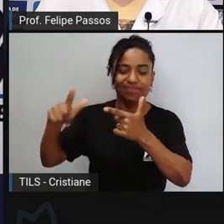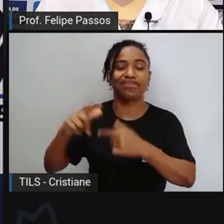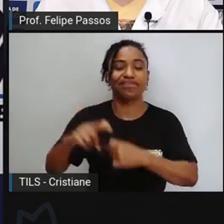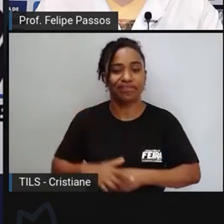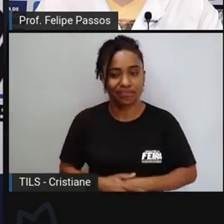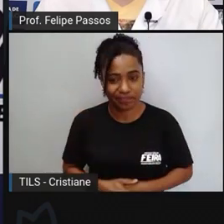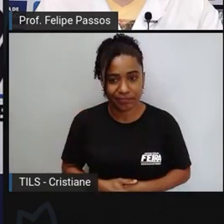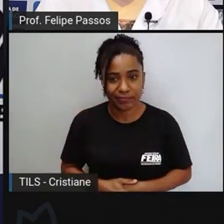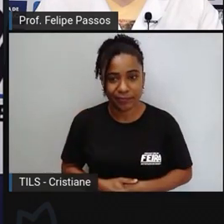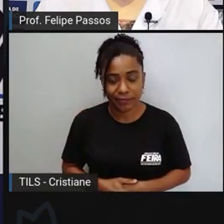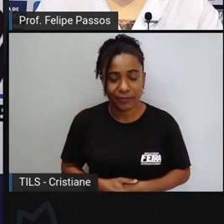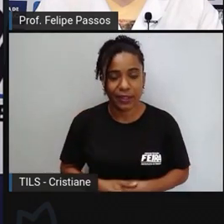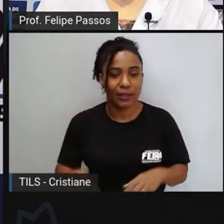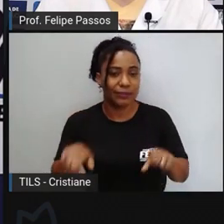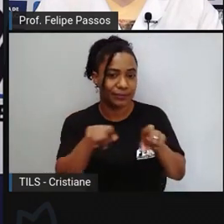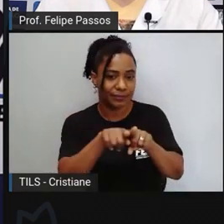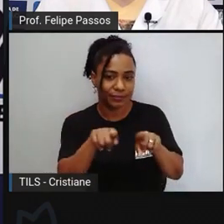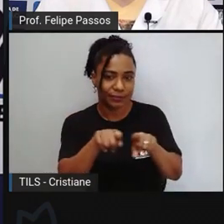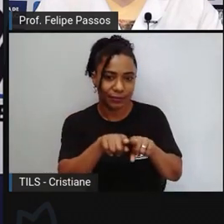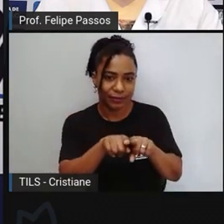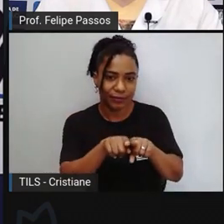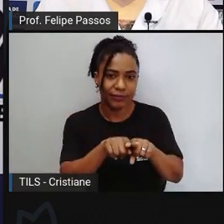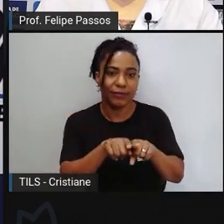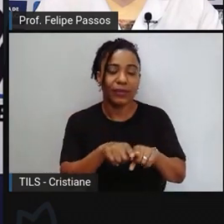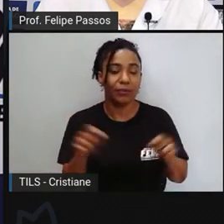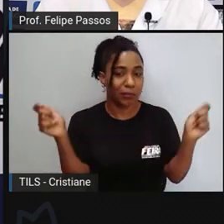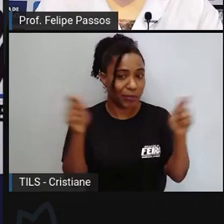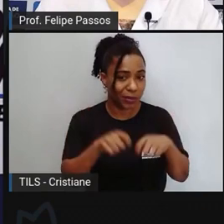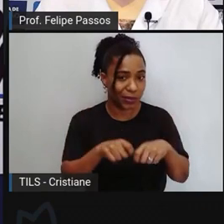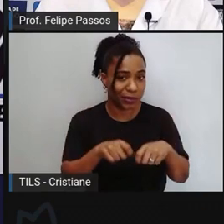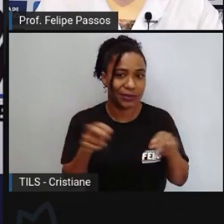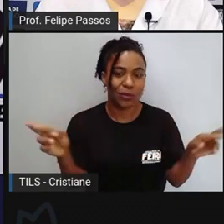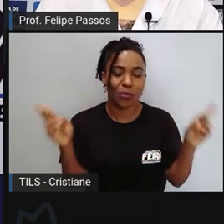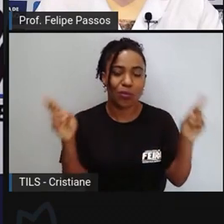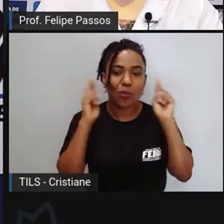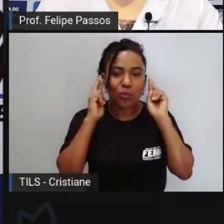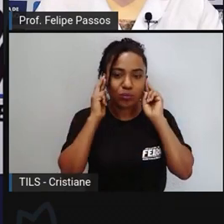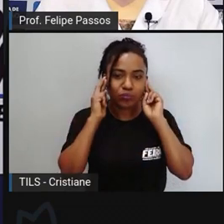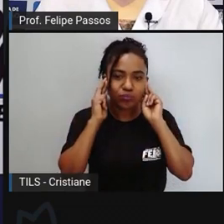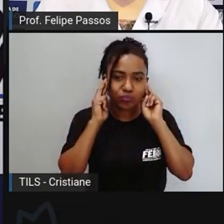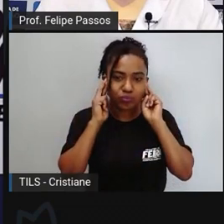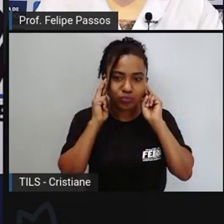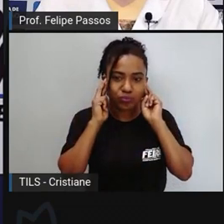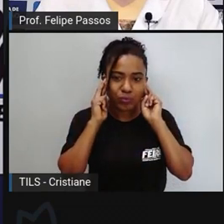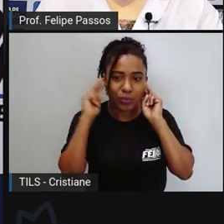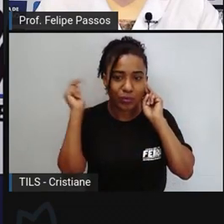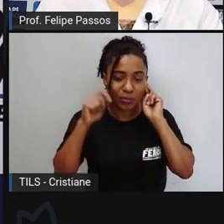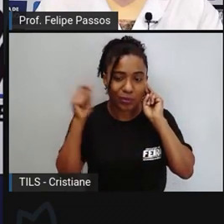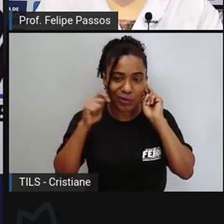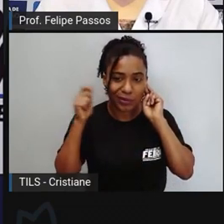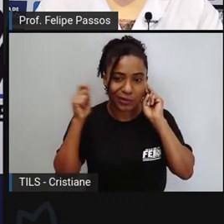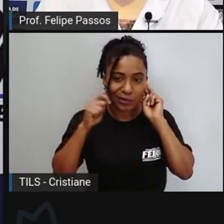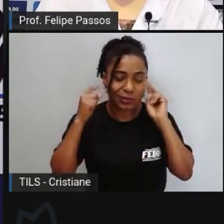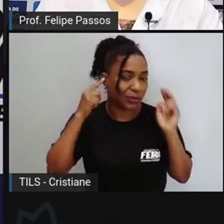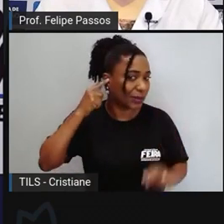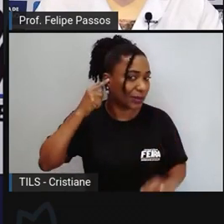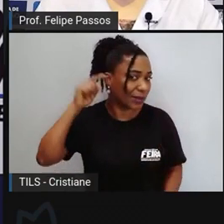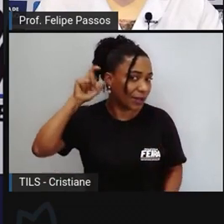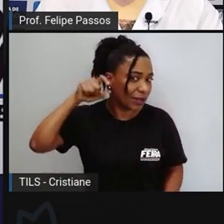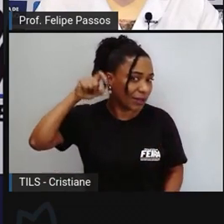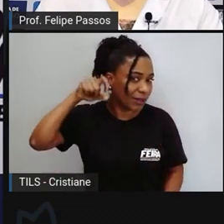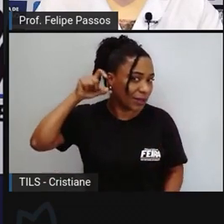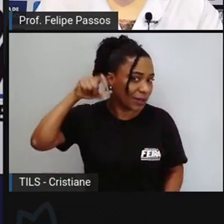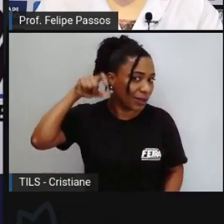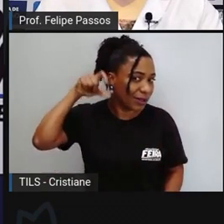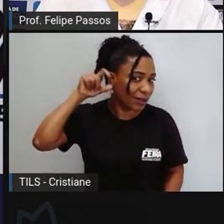até a possibilidade de surdez porque a cóclea é um meio úmido